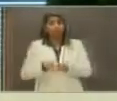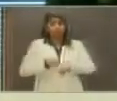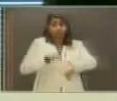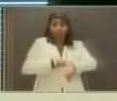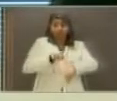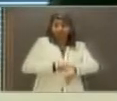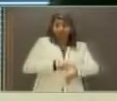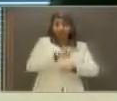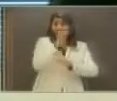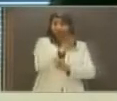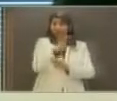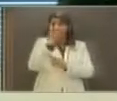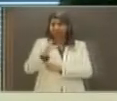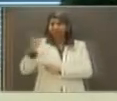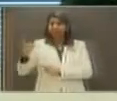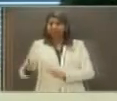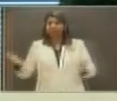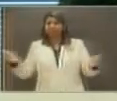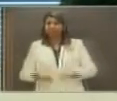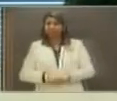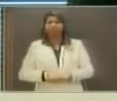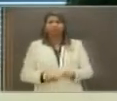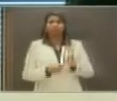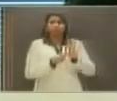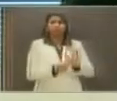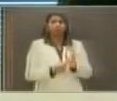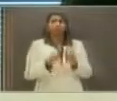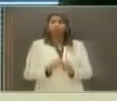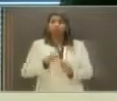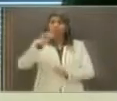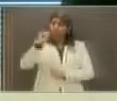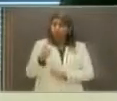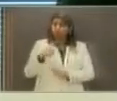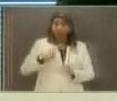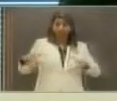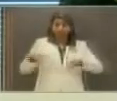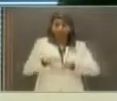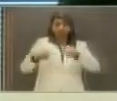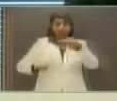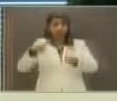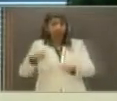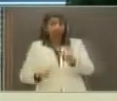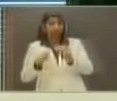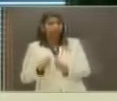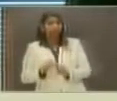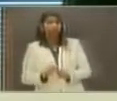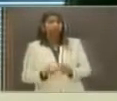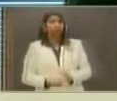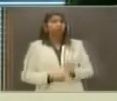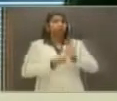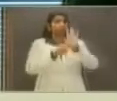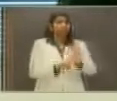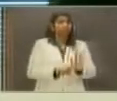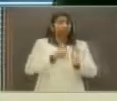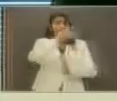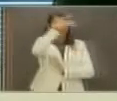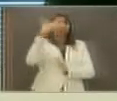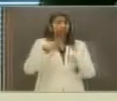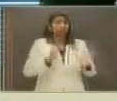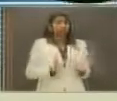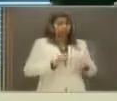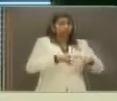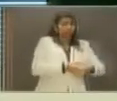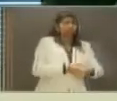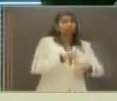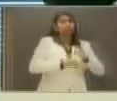de uma coligação para a outra. Então, quando você junta os partidos somando o tempo, faz com que as legendas menores acabam muitas vezes